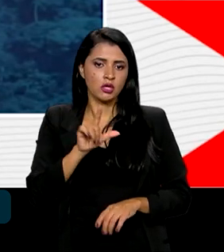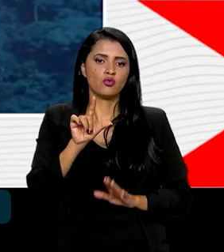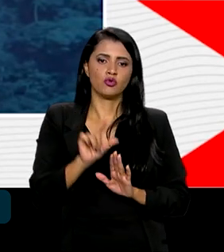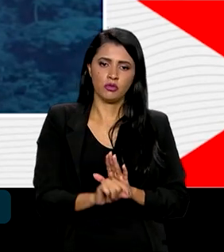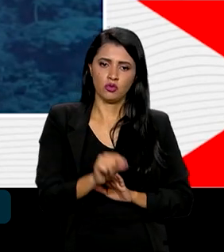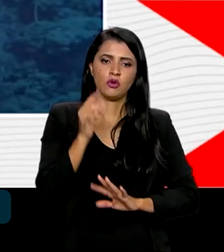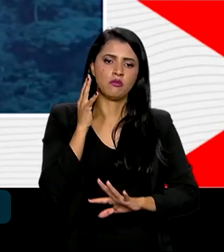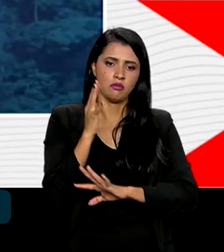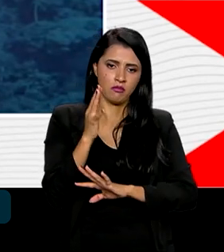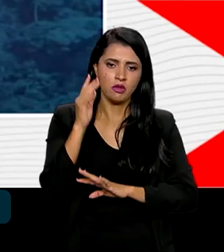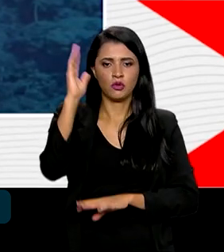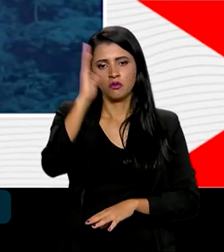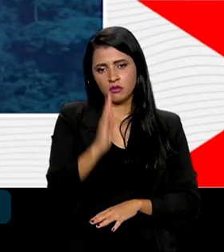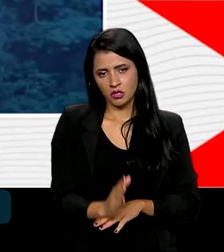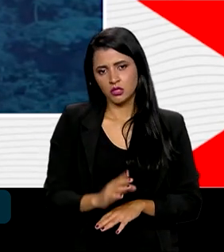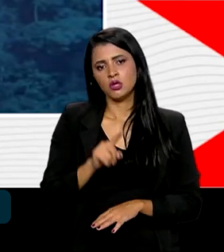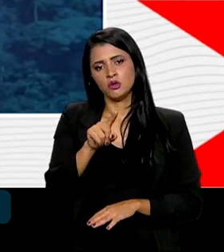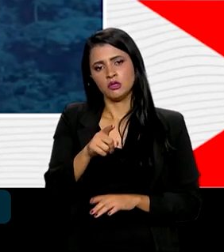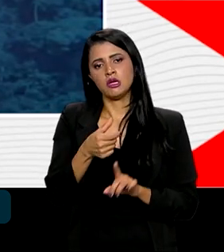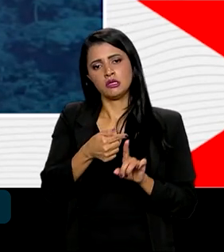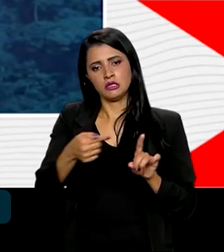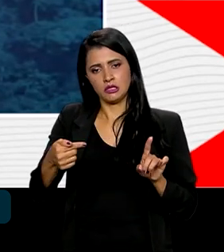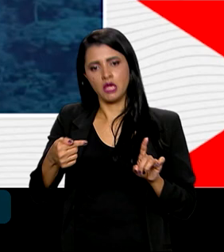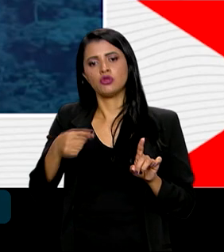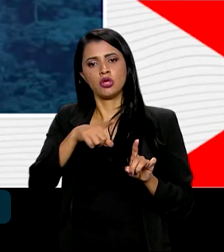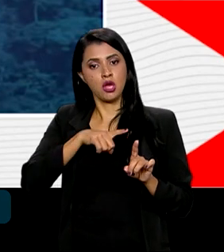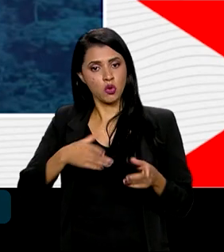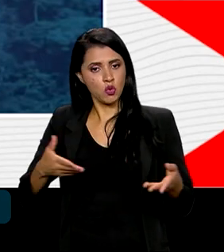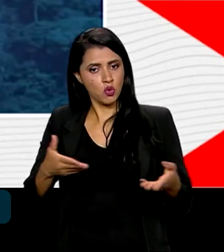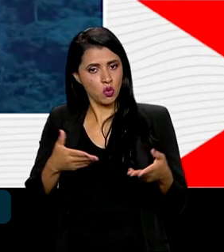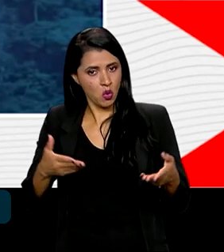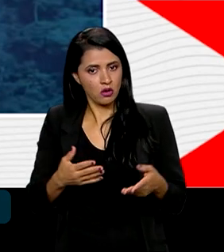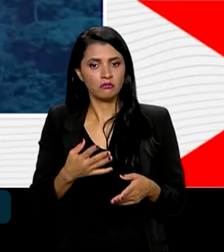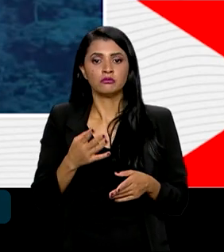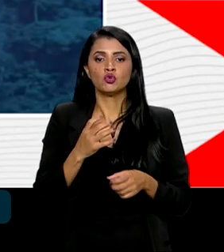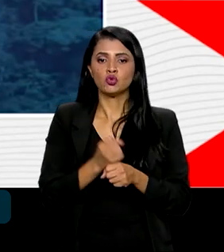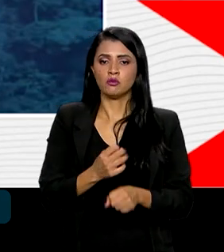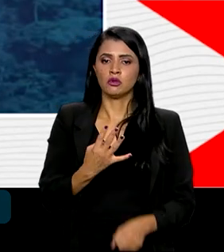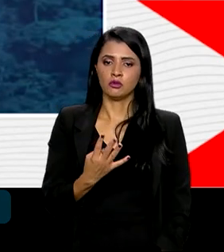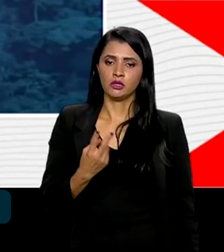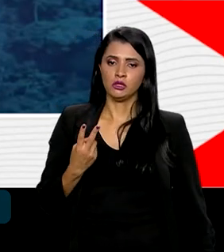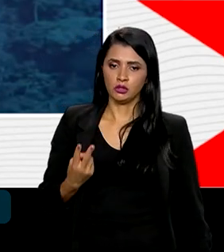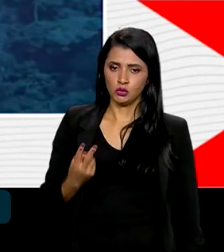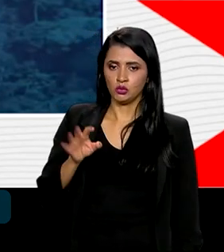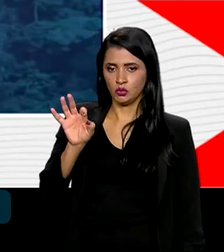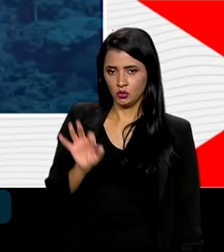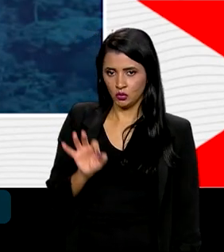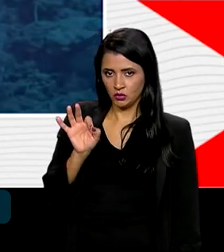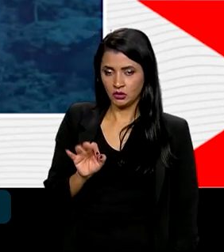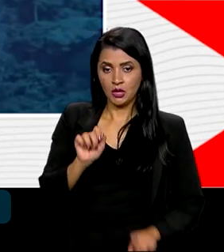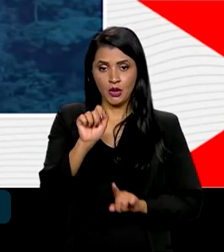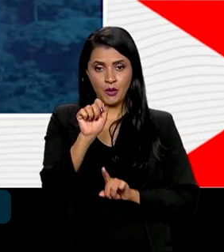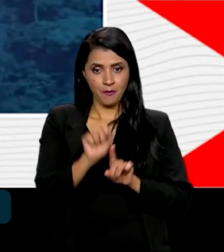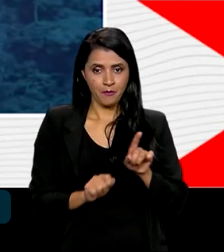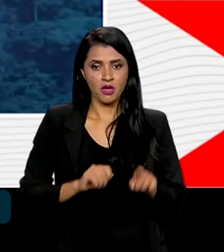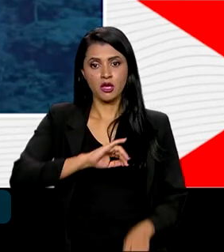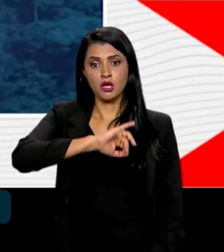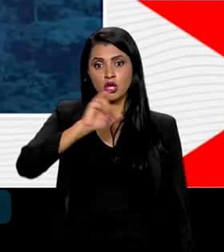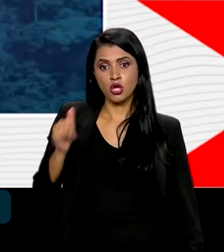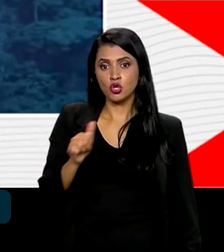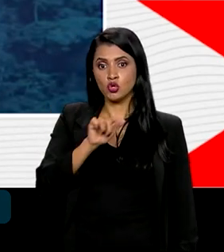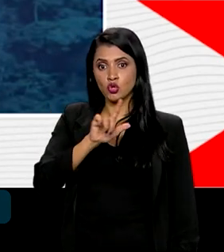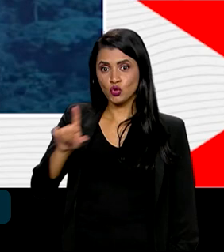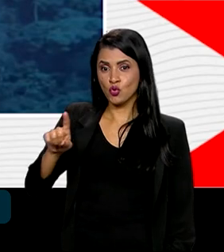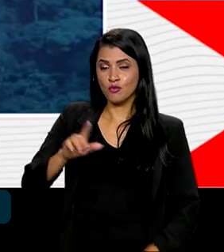desmatamento do Brasil, nesses sete primeiros meses, de 42%. O mês de julho, que é um dos meses